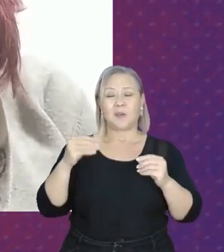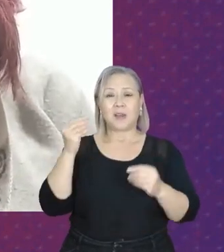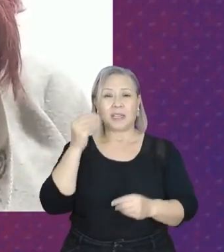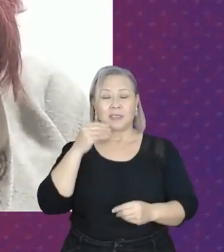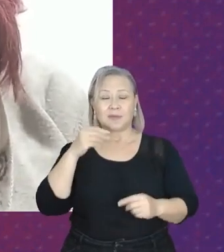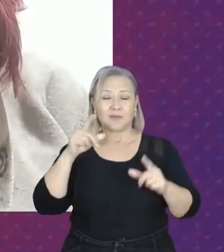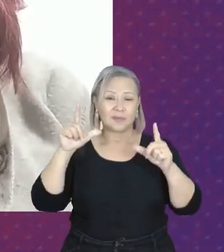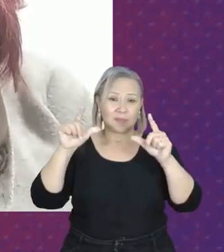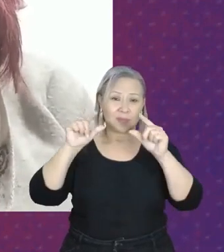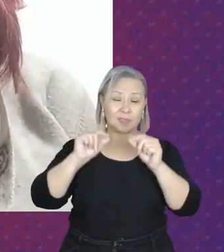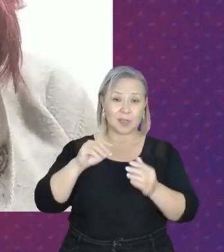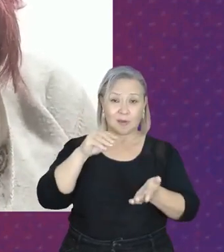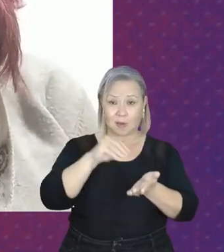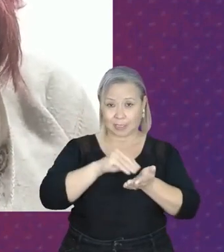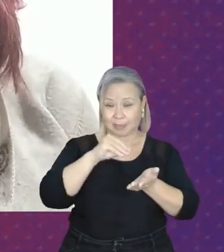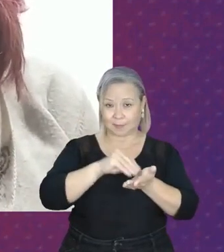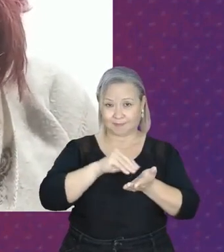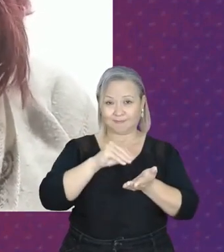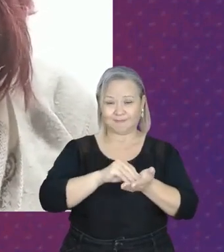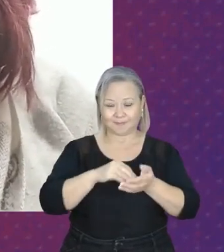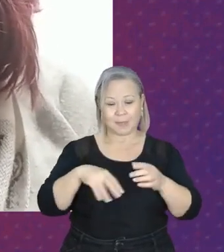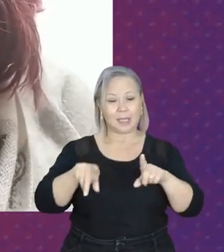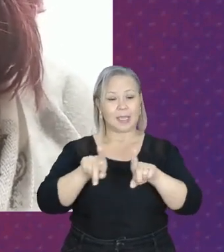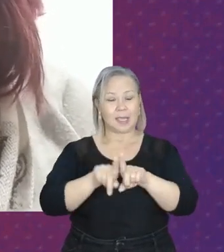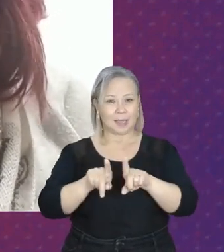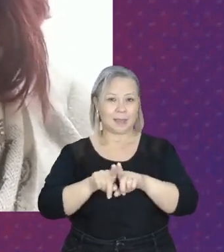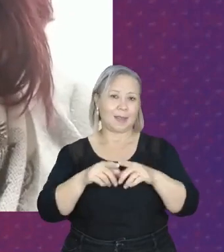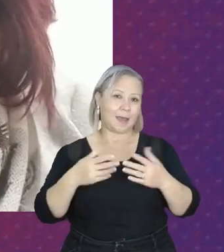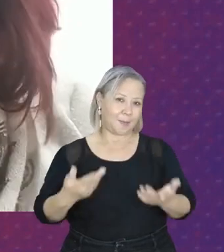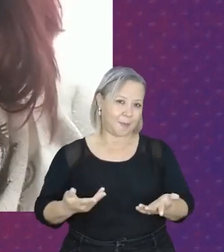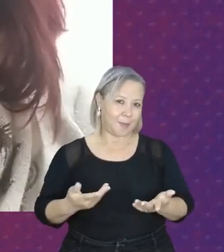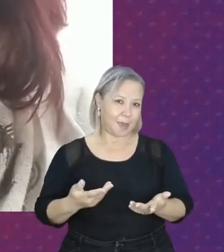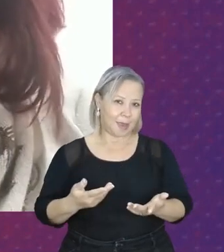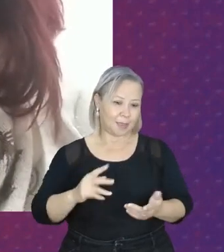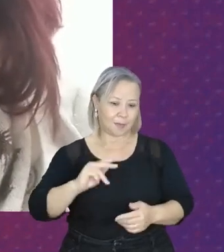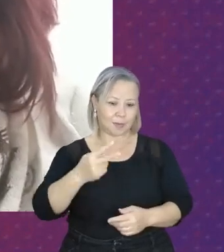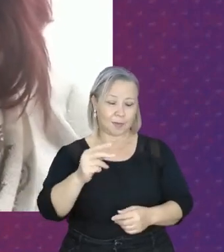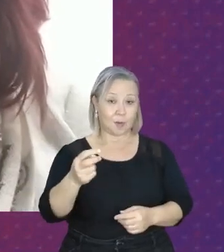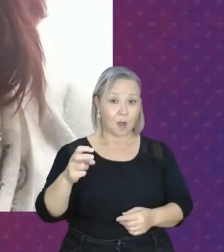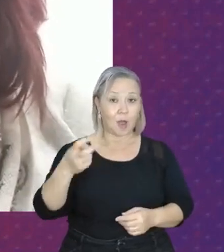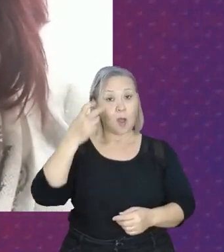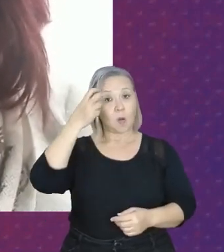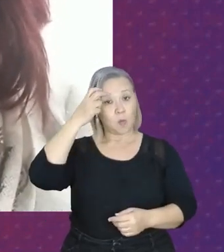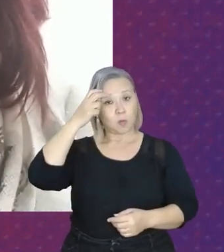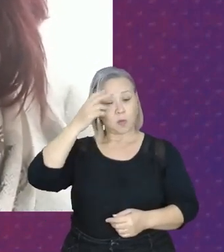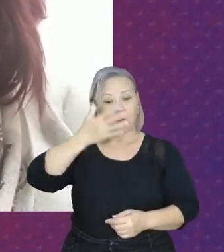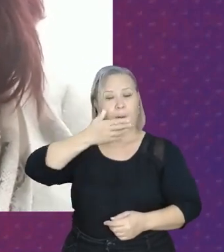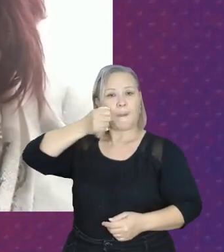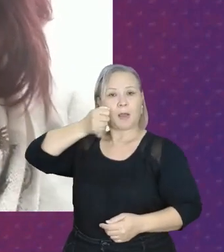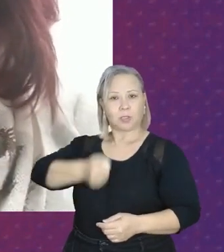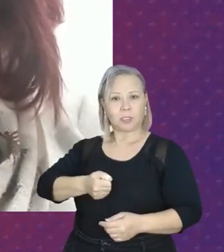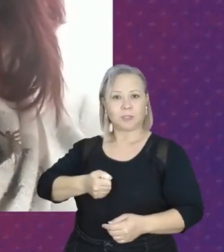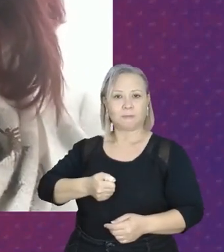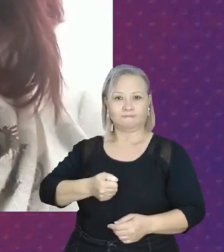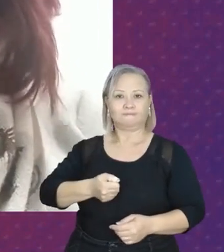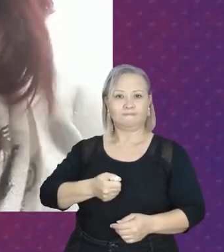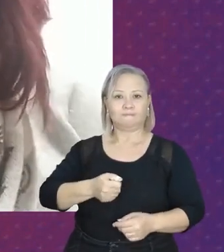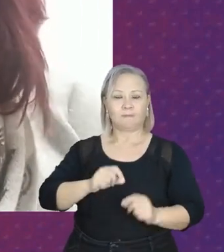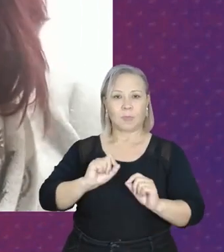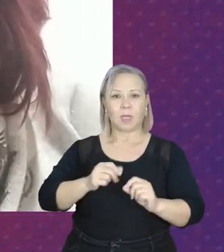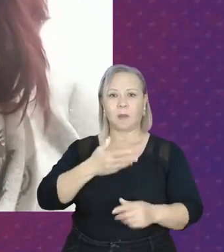essa ausência também reflete a cultura machista e patriarcal que a gente vive